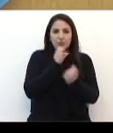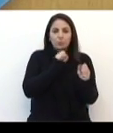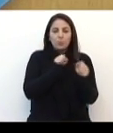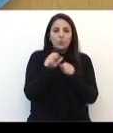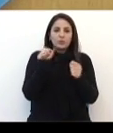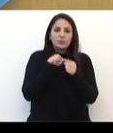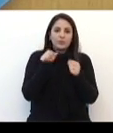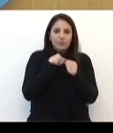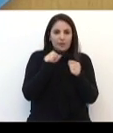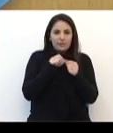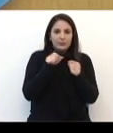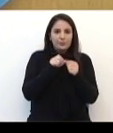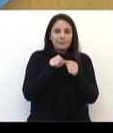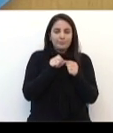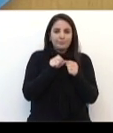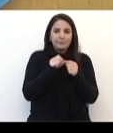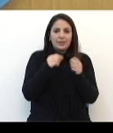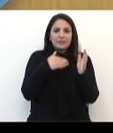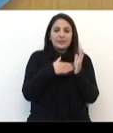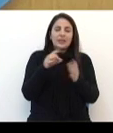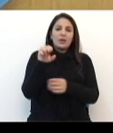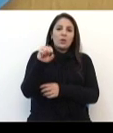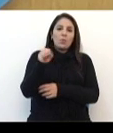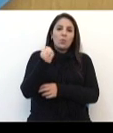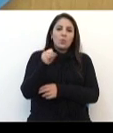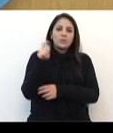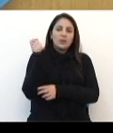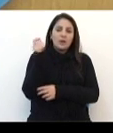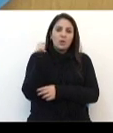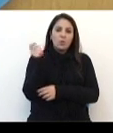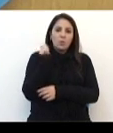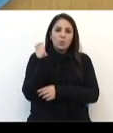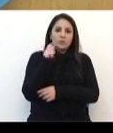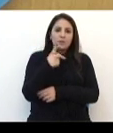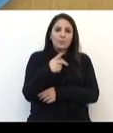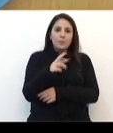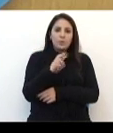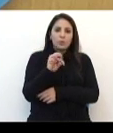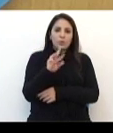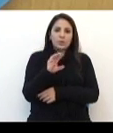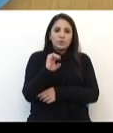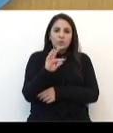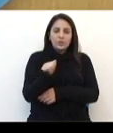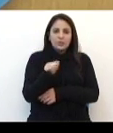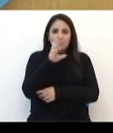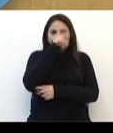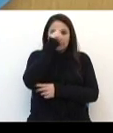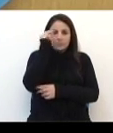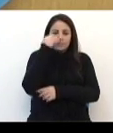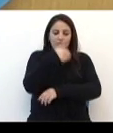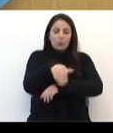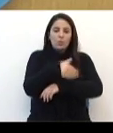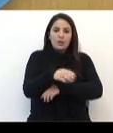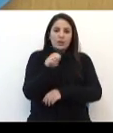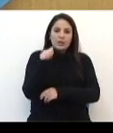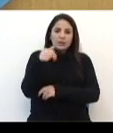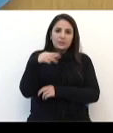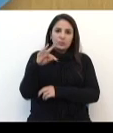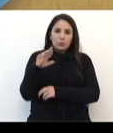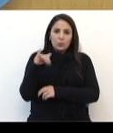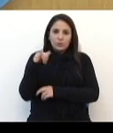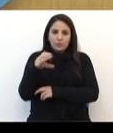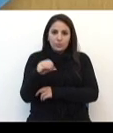ser realizadas até o dia 8 de agosto na Procuradoria do Município, que fica na rua Antônio Araújo, 720.